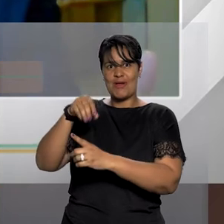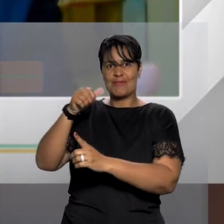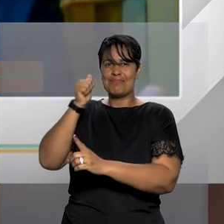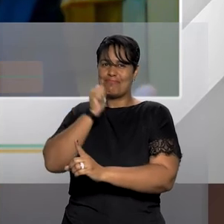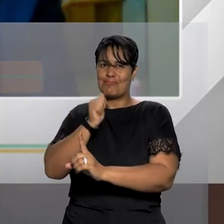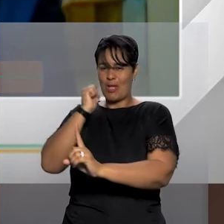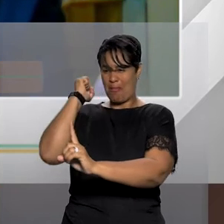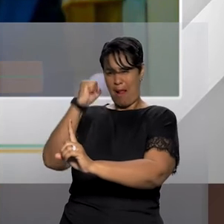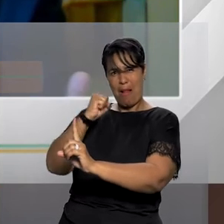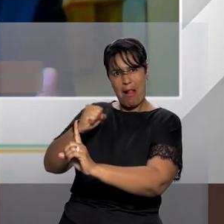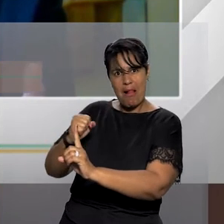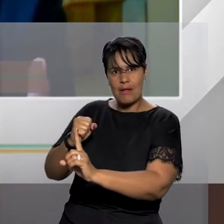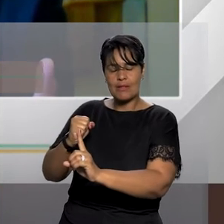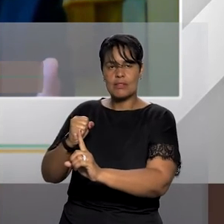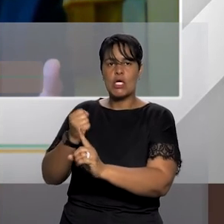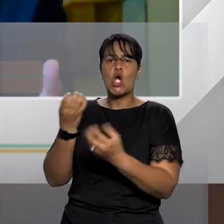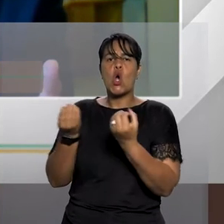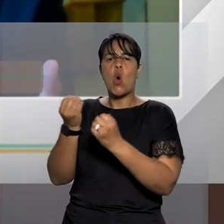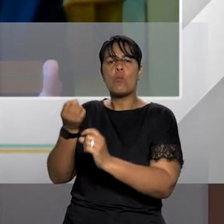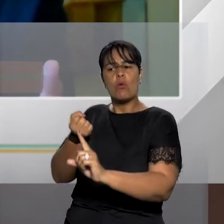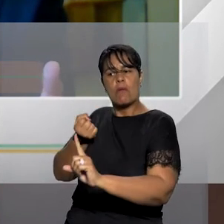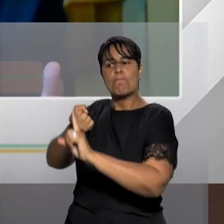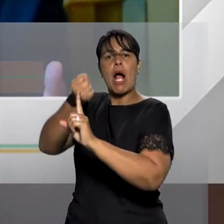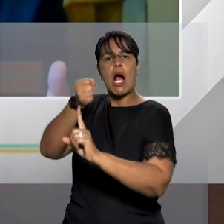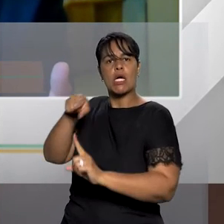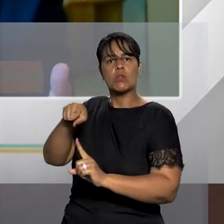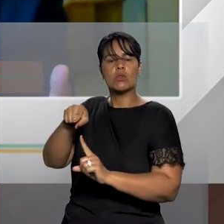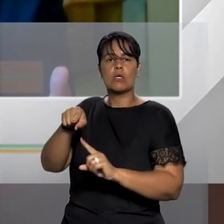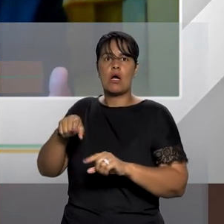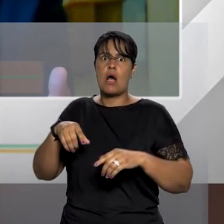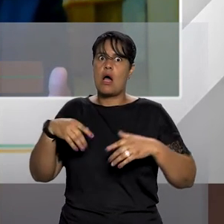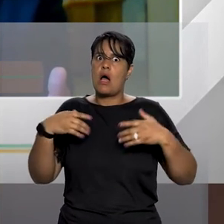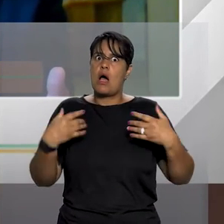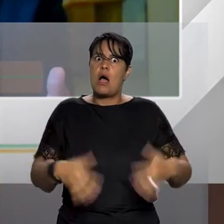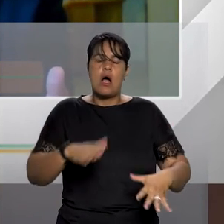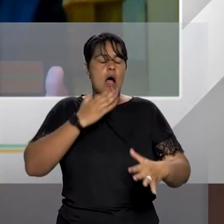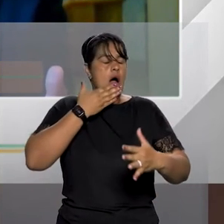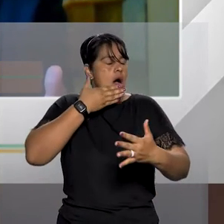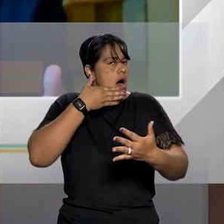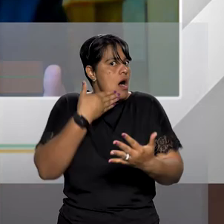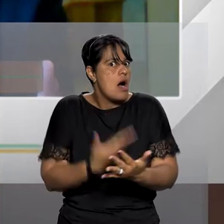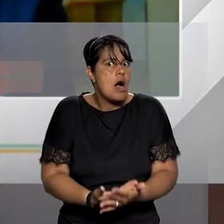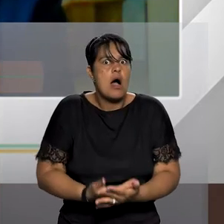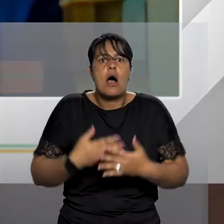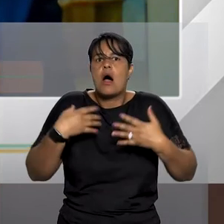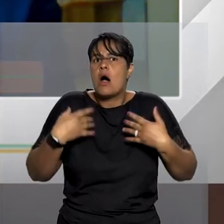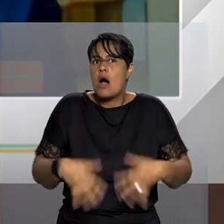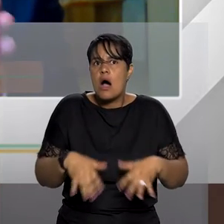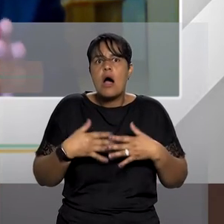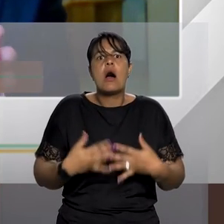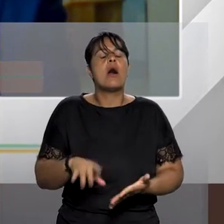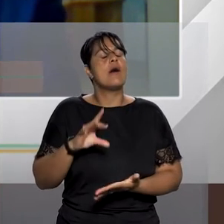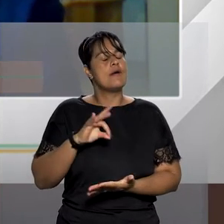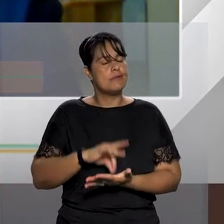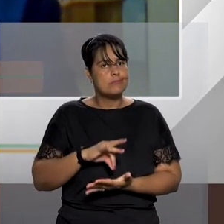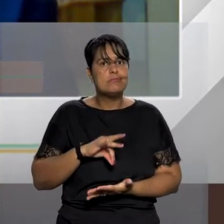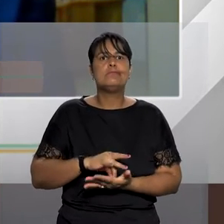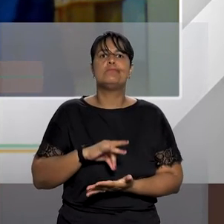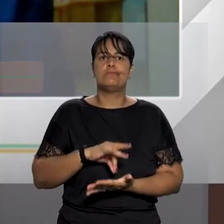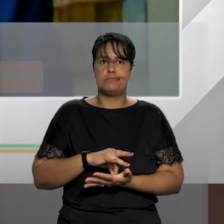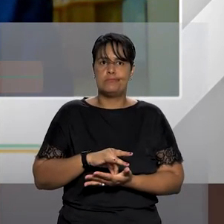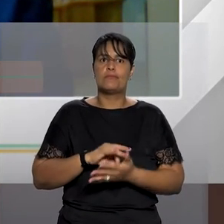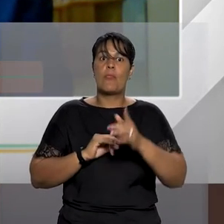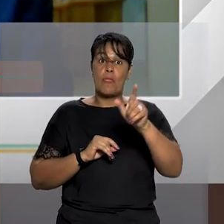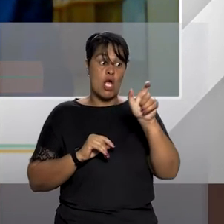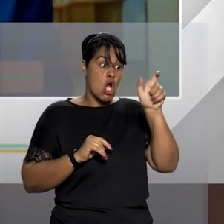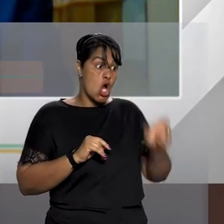nesses familiares. E aí é desastroso o que a gente vê lá na realidade. Quer dizer, o homem quando ele mata